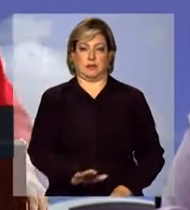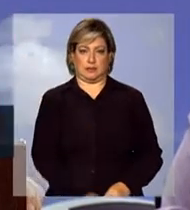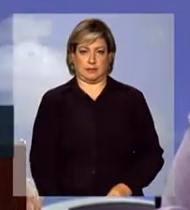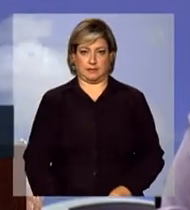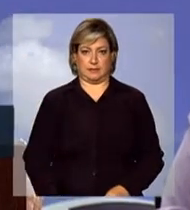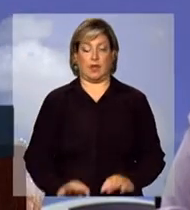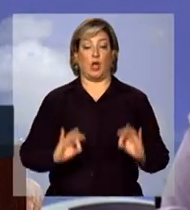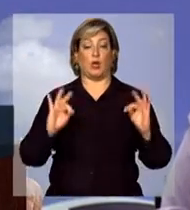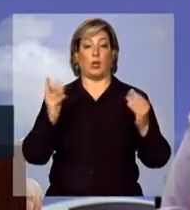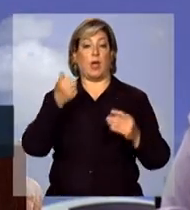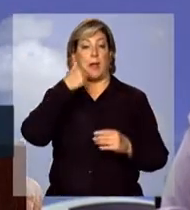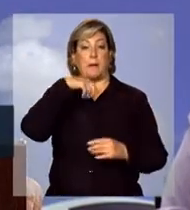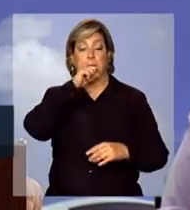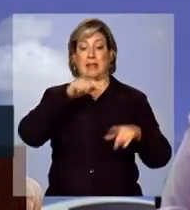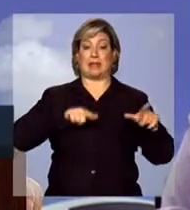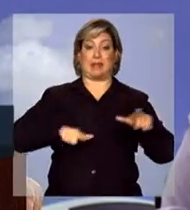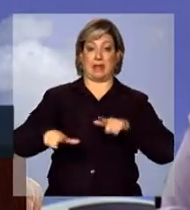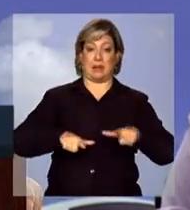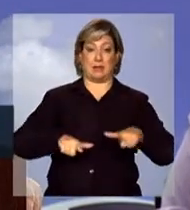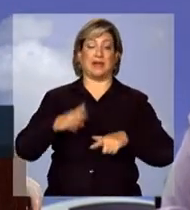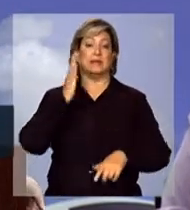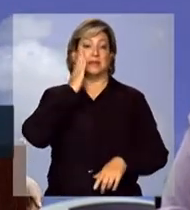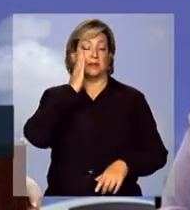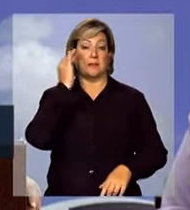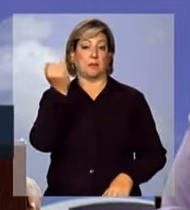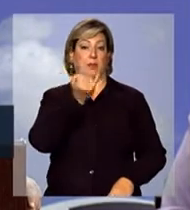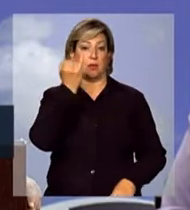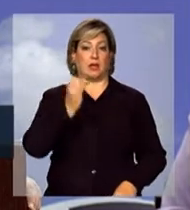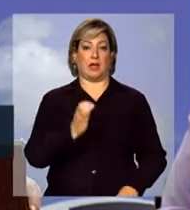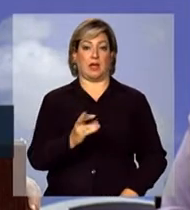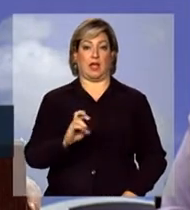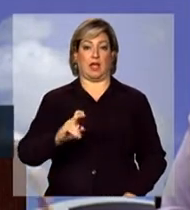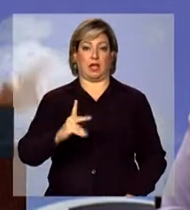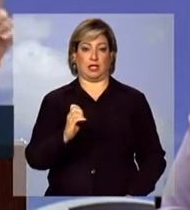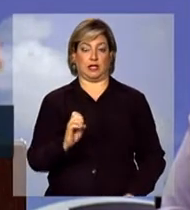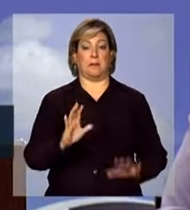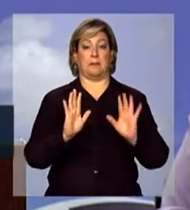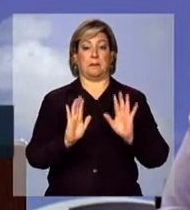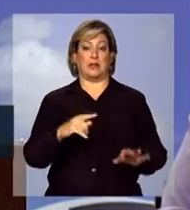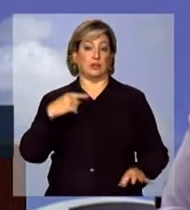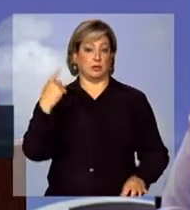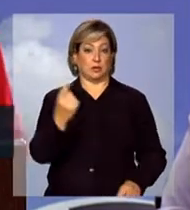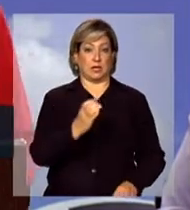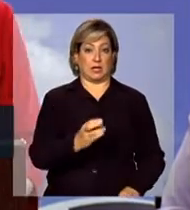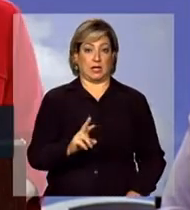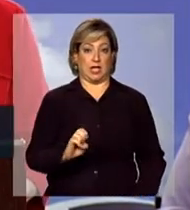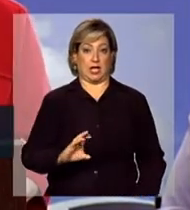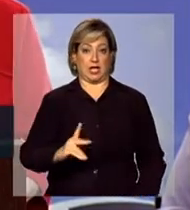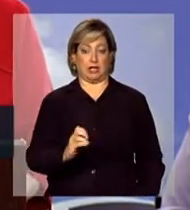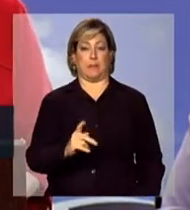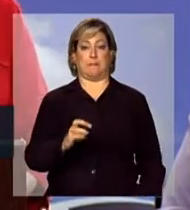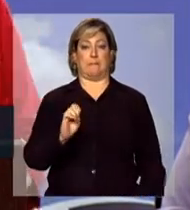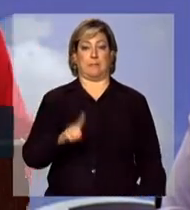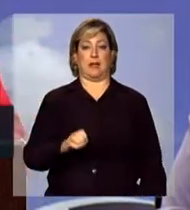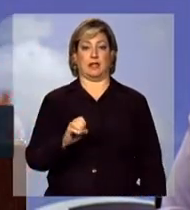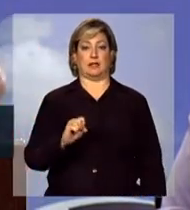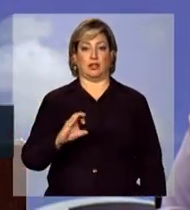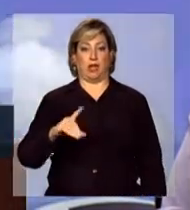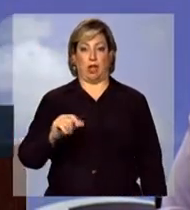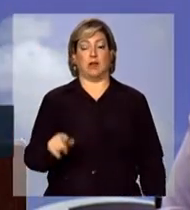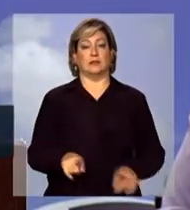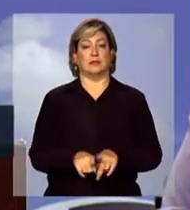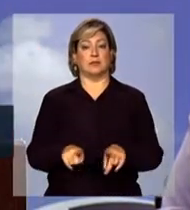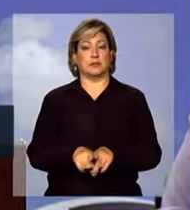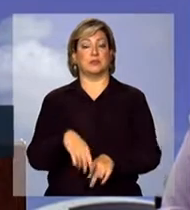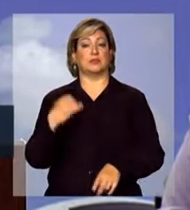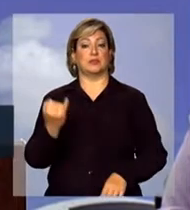Toda mãe que trabalha sabe a importância das creches. Mas as creches e as pré-escolas são